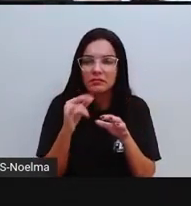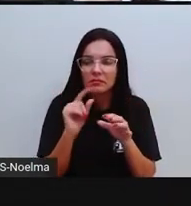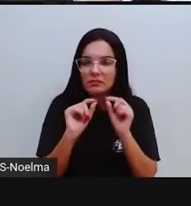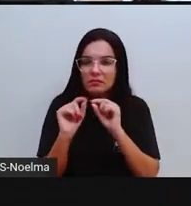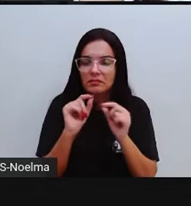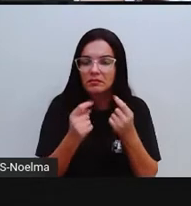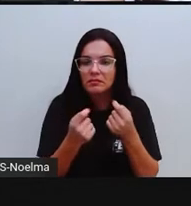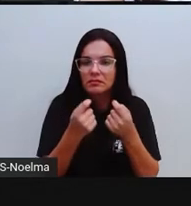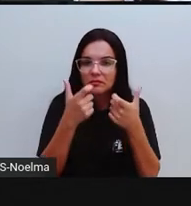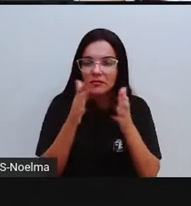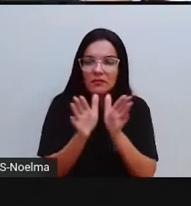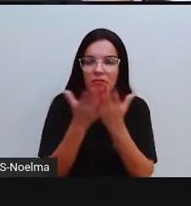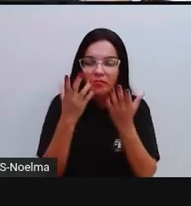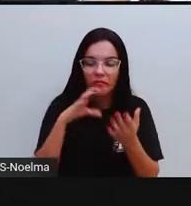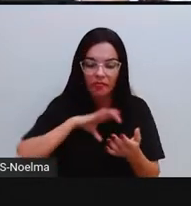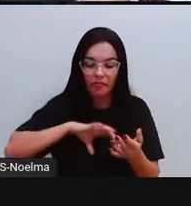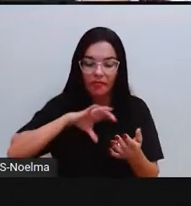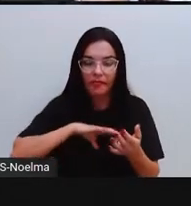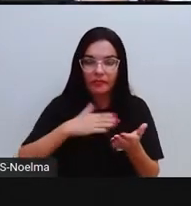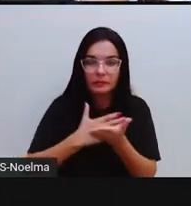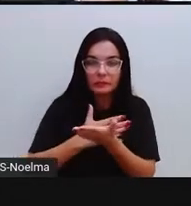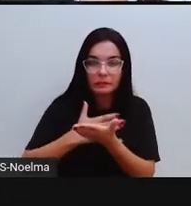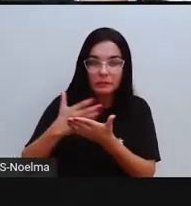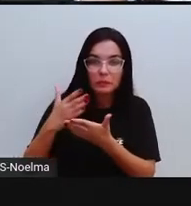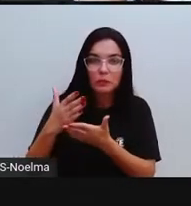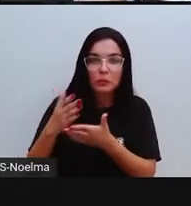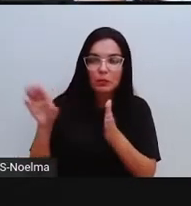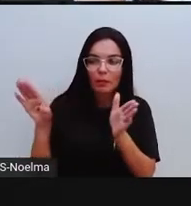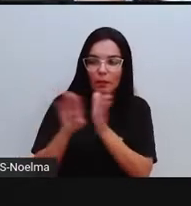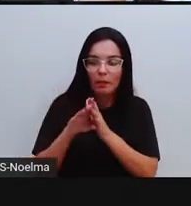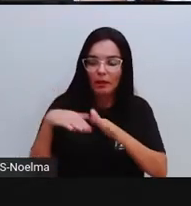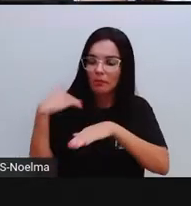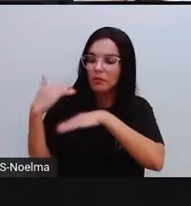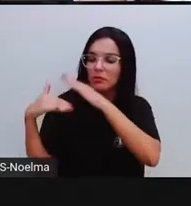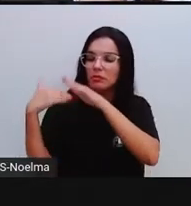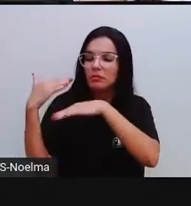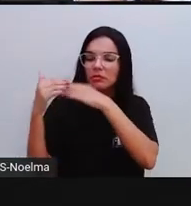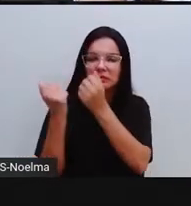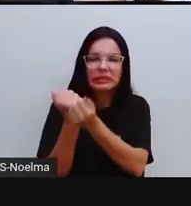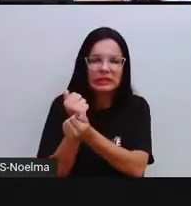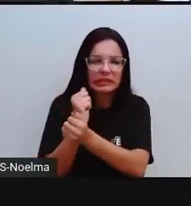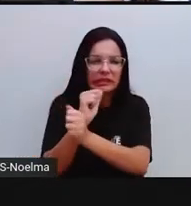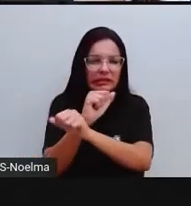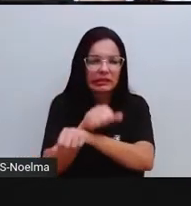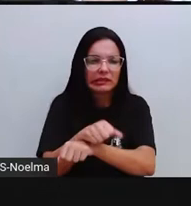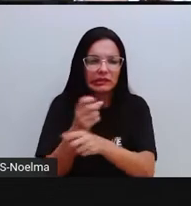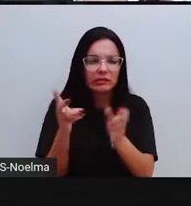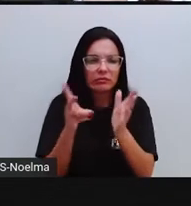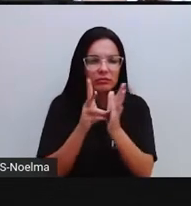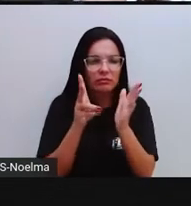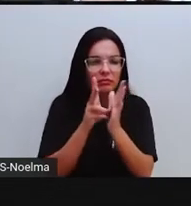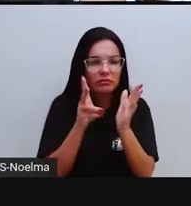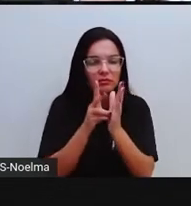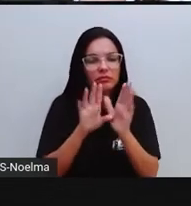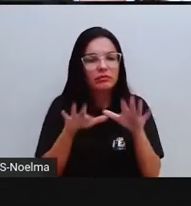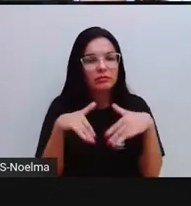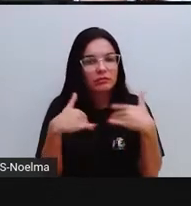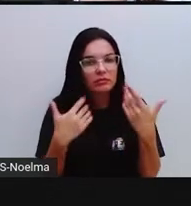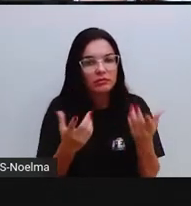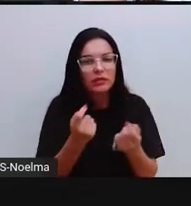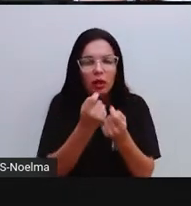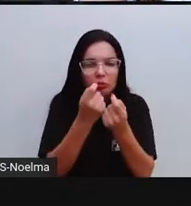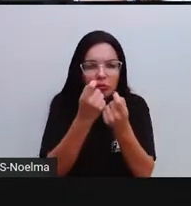portugueses começaram aí esse processo de escravizar os índios, é, os tamoios